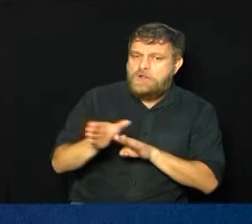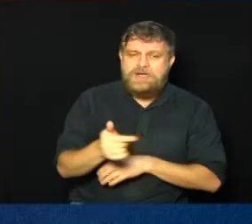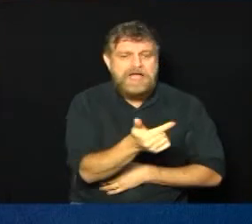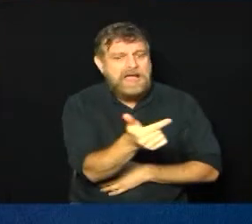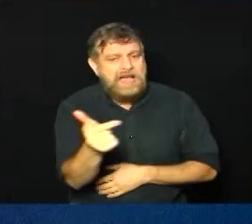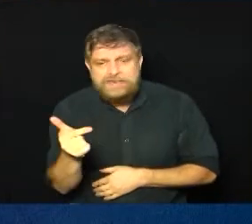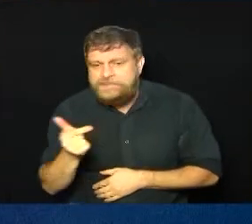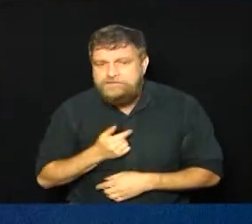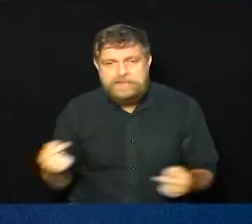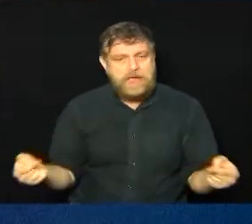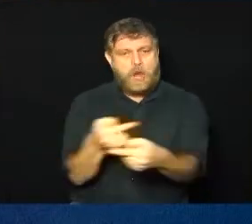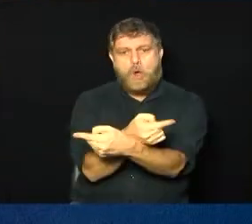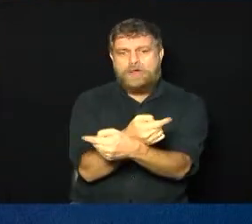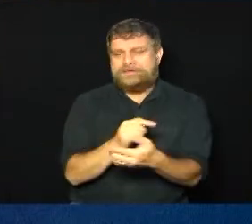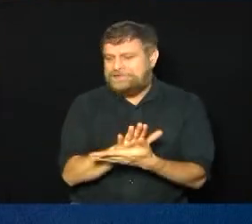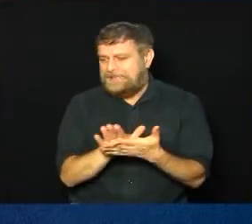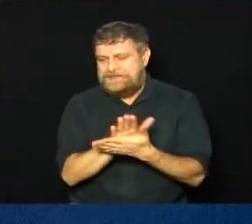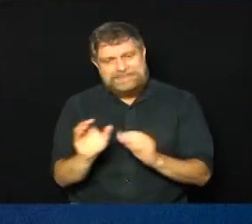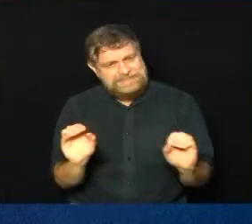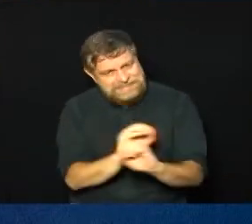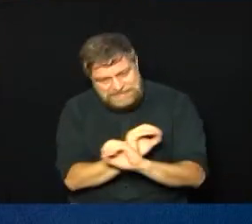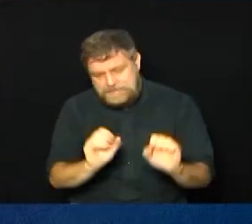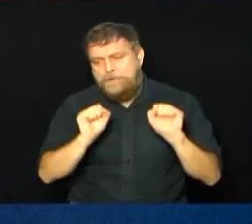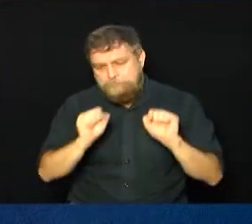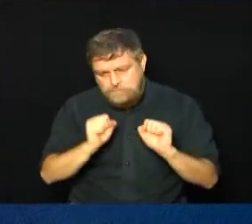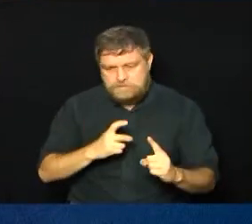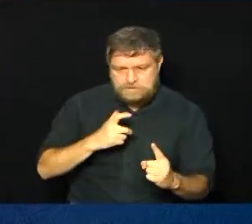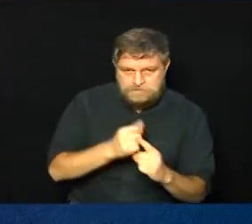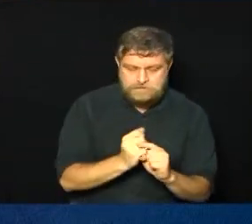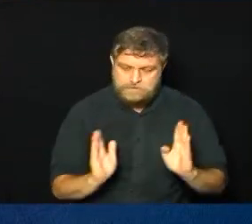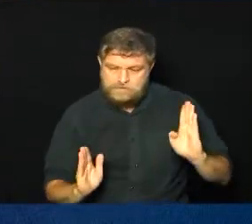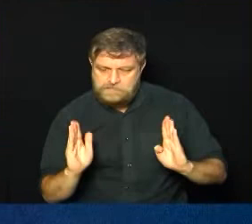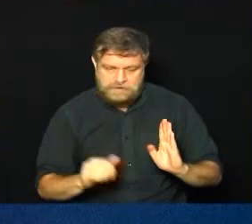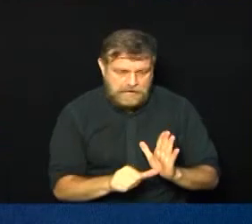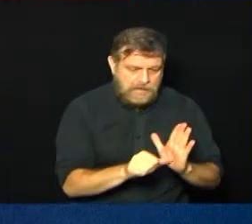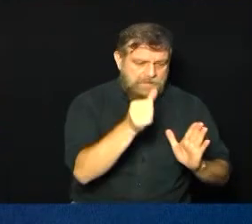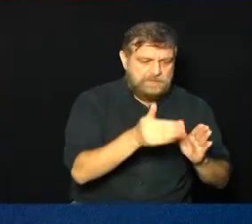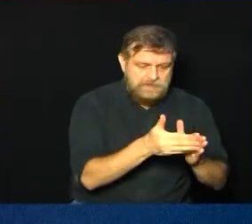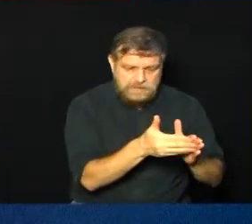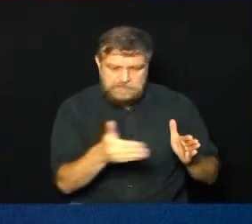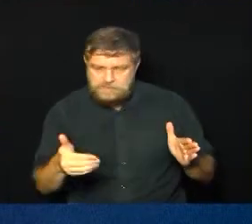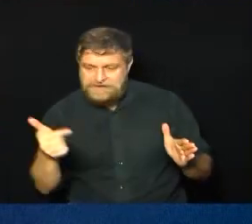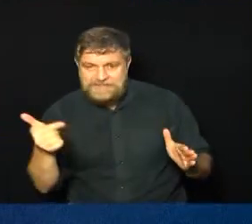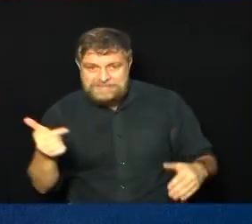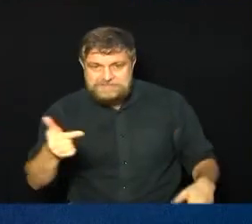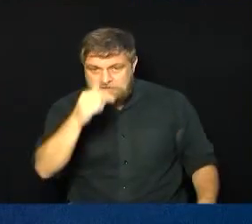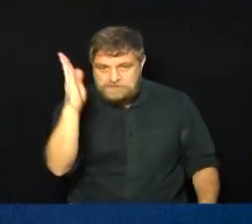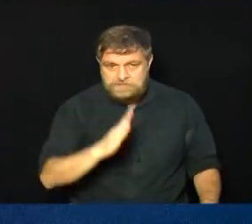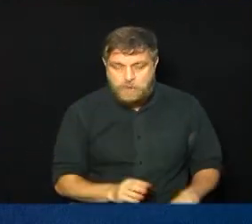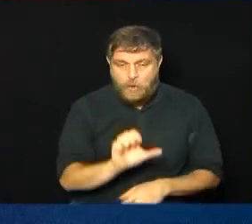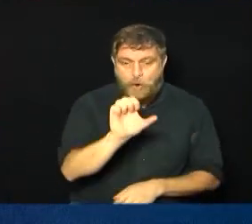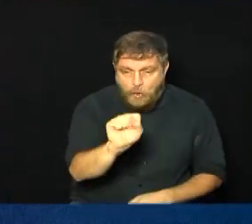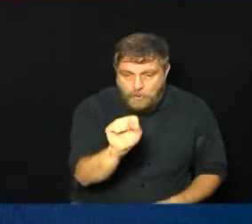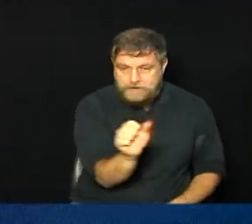nenhuma contraindicação a esta vacina. O intervalo entre as duas doses que foi estipulado no Brasil é de oito